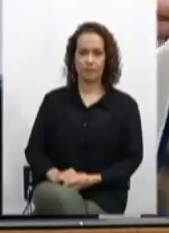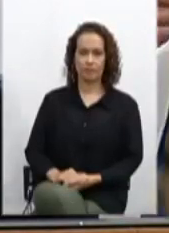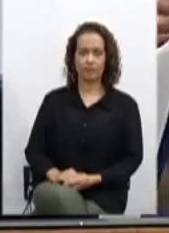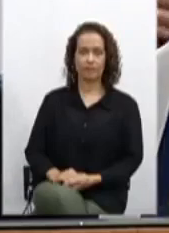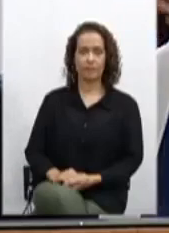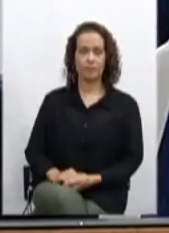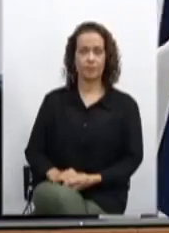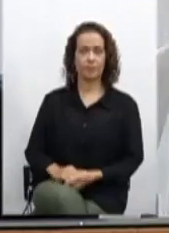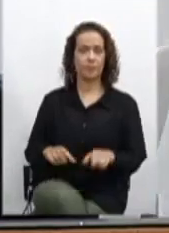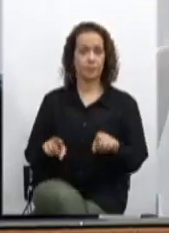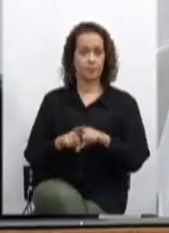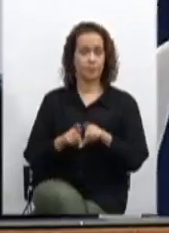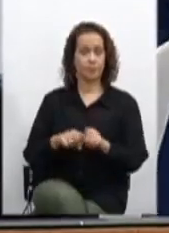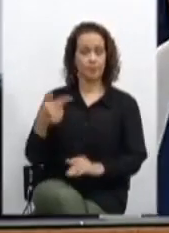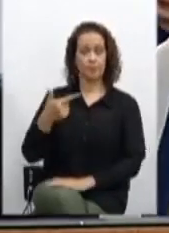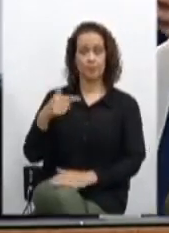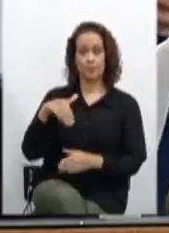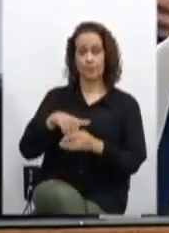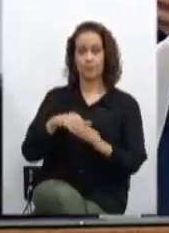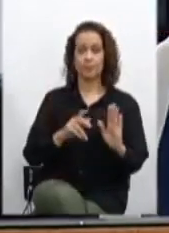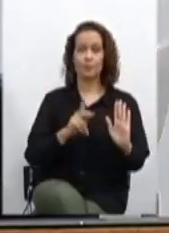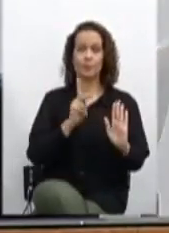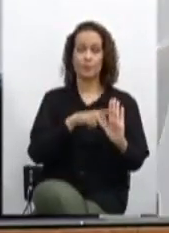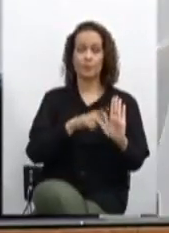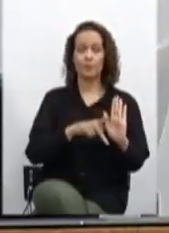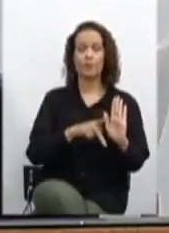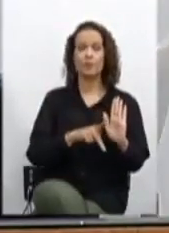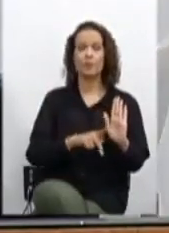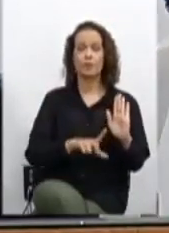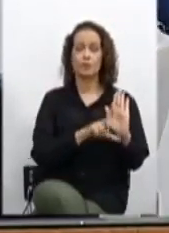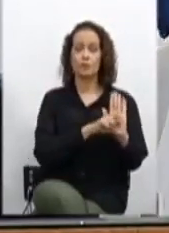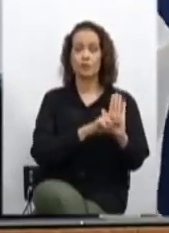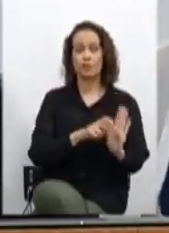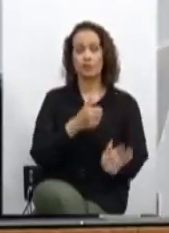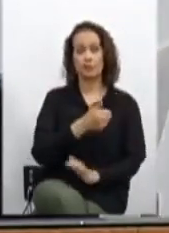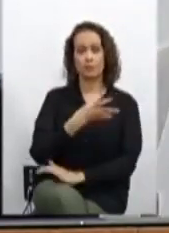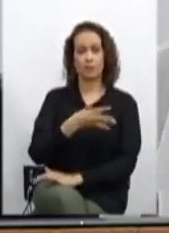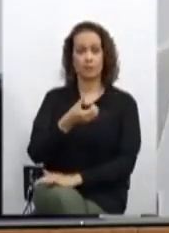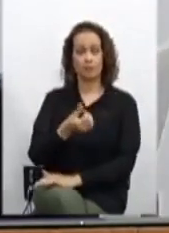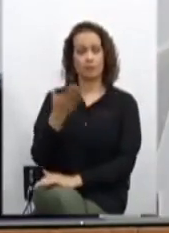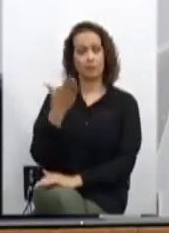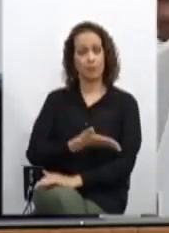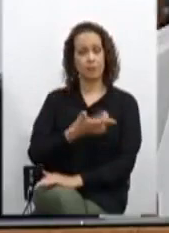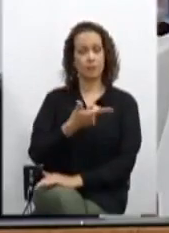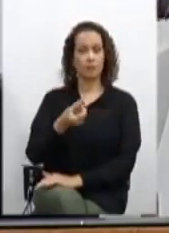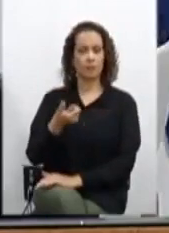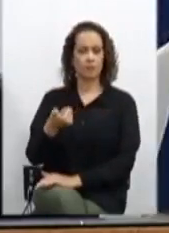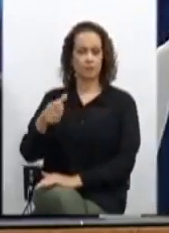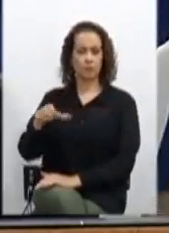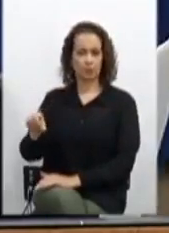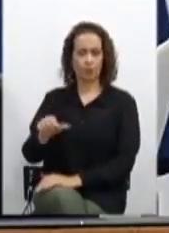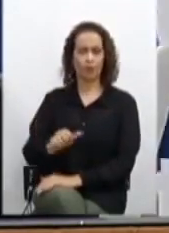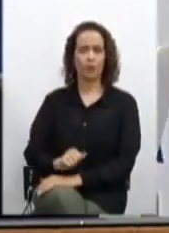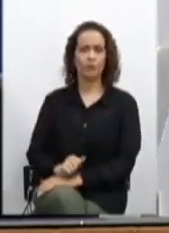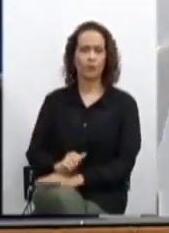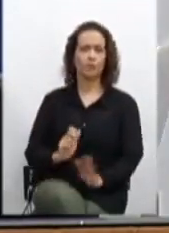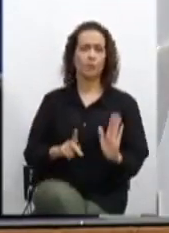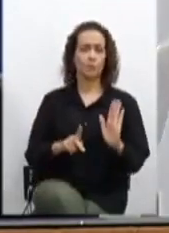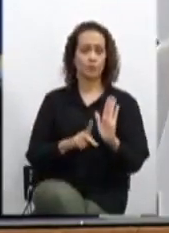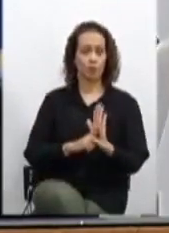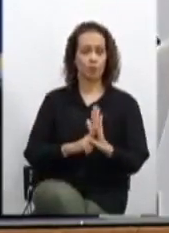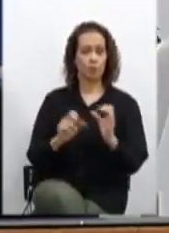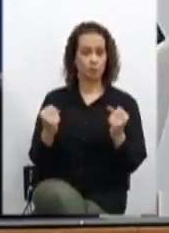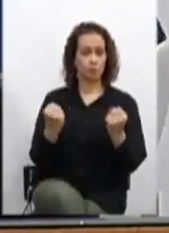Aparecer para o segundo turno do Projeto de Lei 146-2019. De autoria do deputado João Leite,